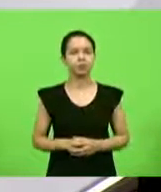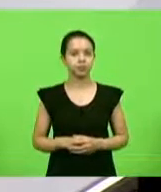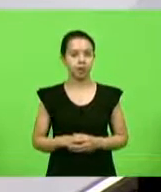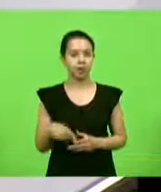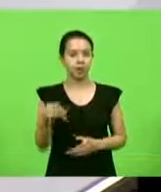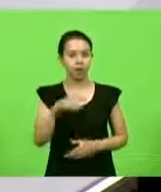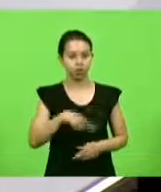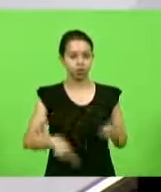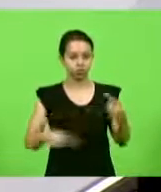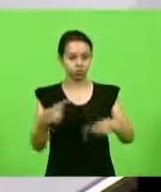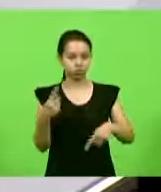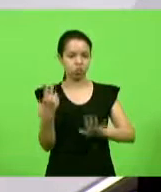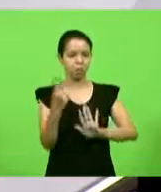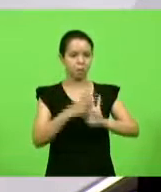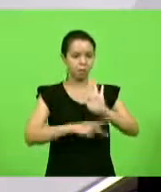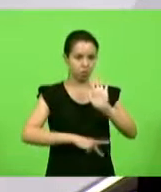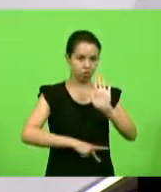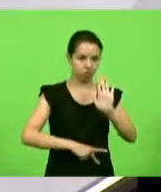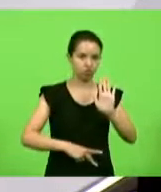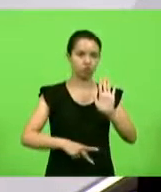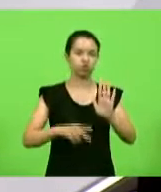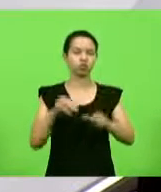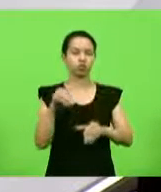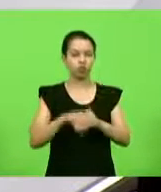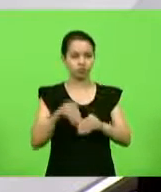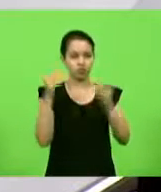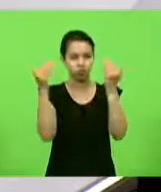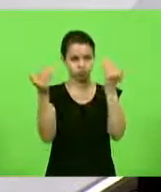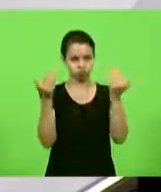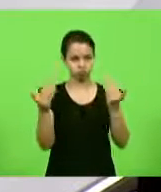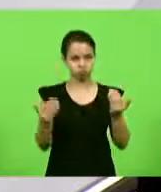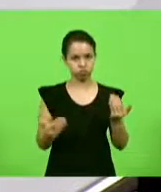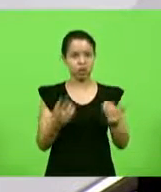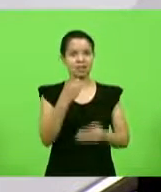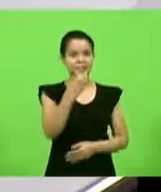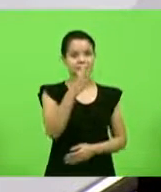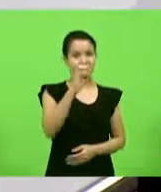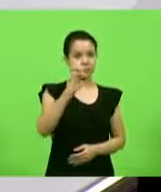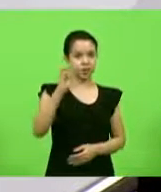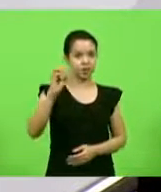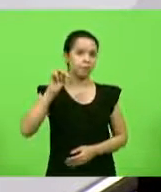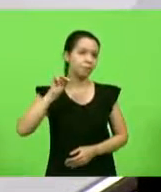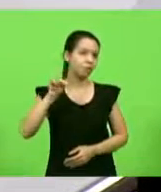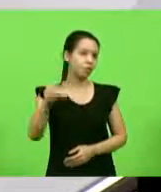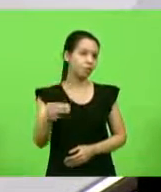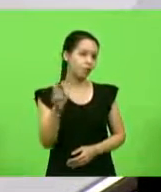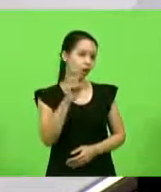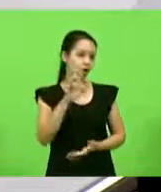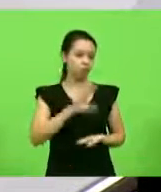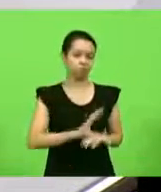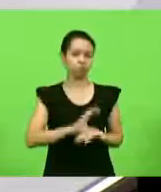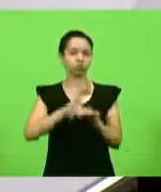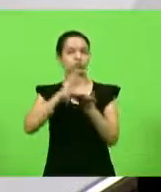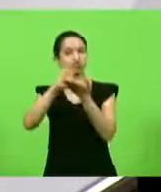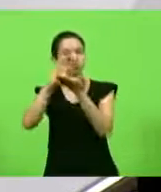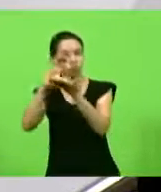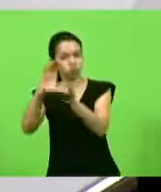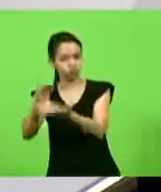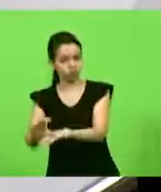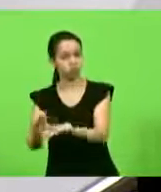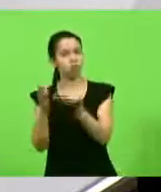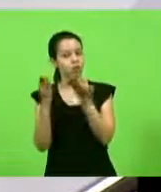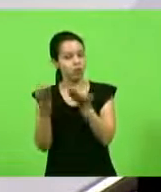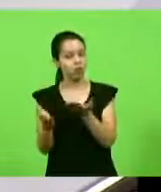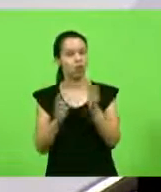com voto vista de 100 milhões de reais destinando a esta